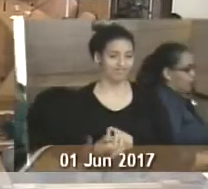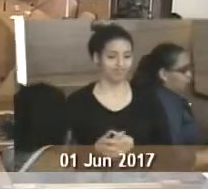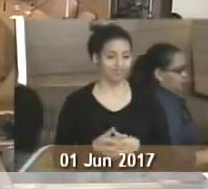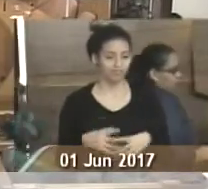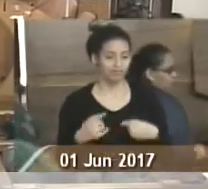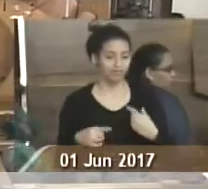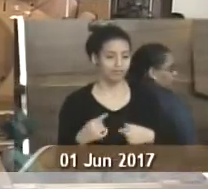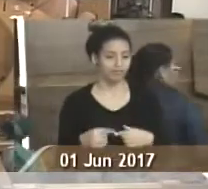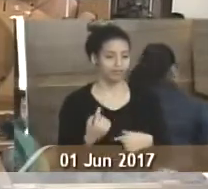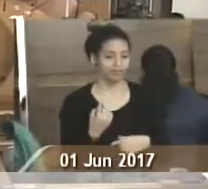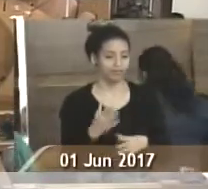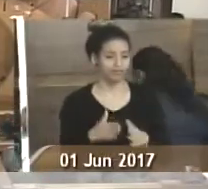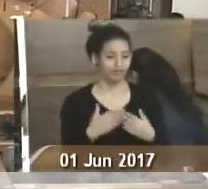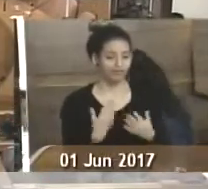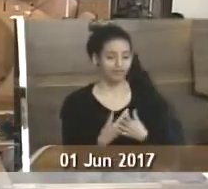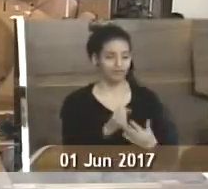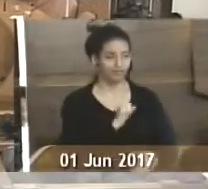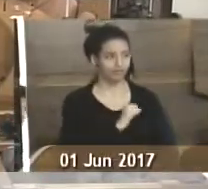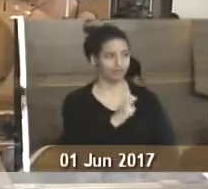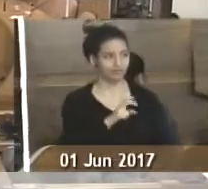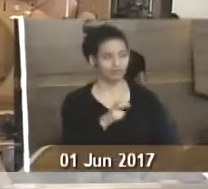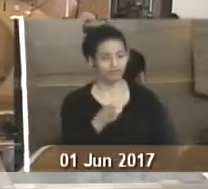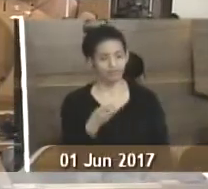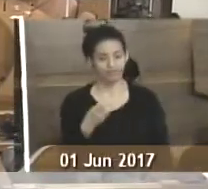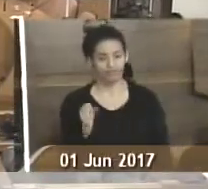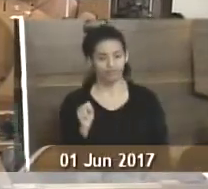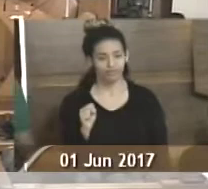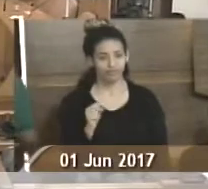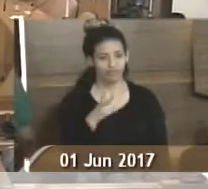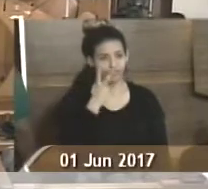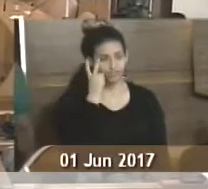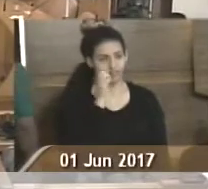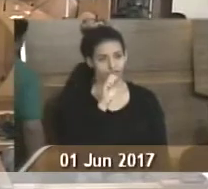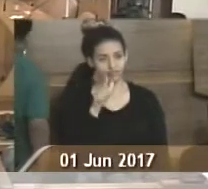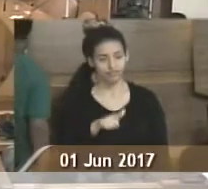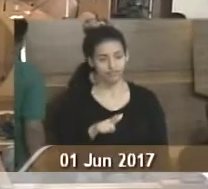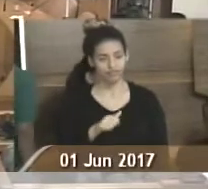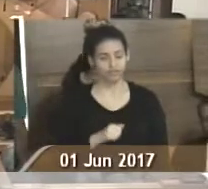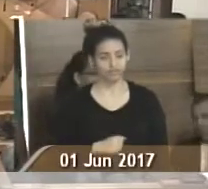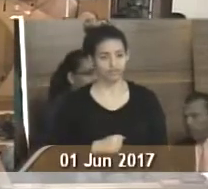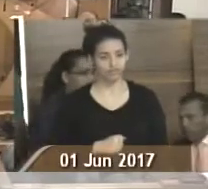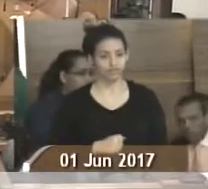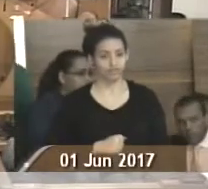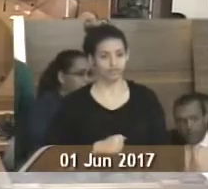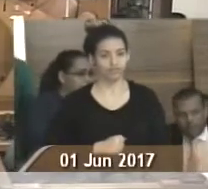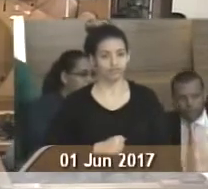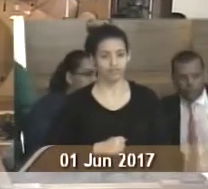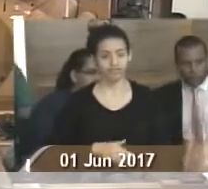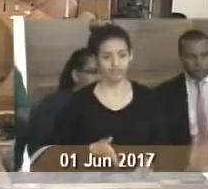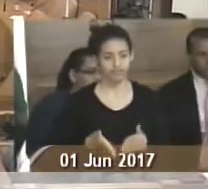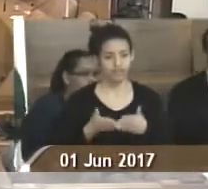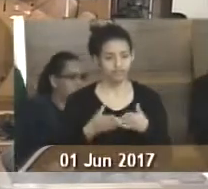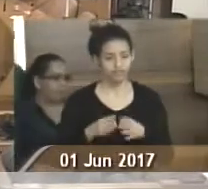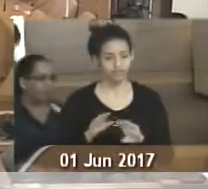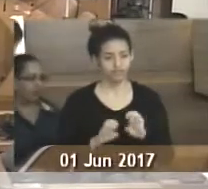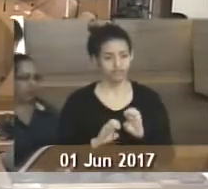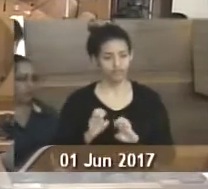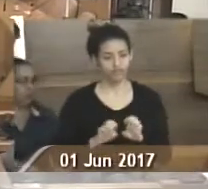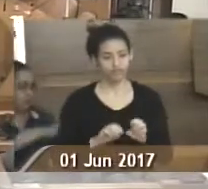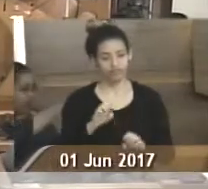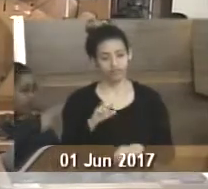Em discussão única, o requerimento, número 538, de 2017, de autoria do vereador José Augusto de Araújo Vieira, solicitando à empresa